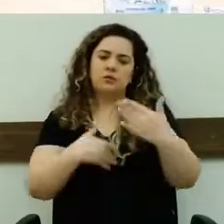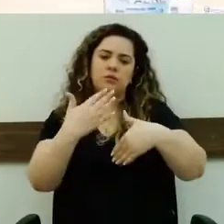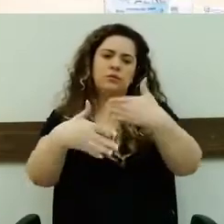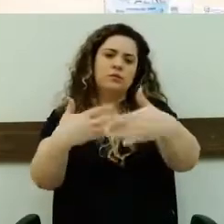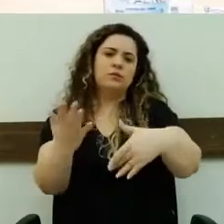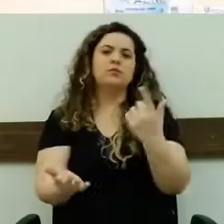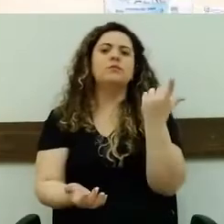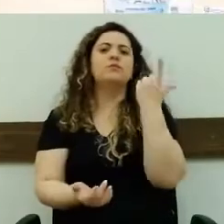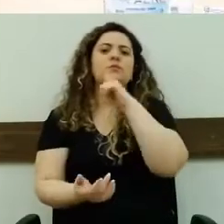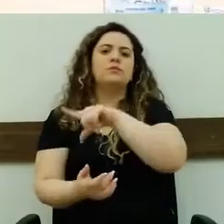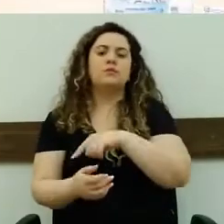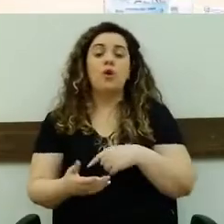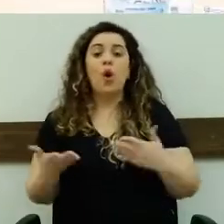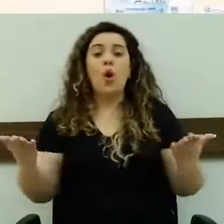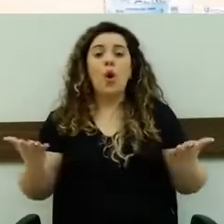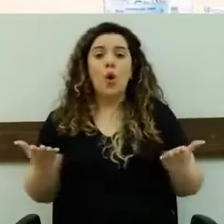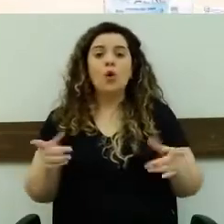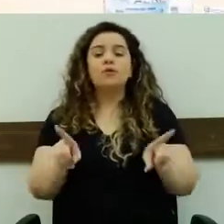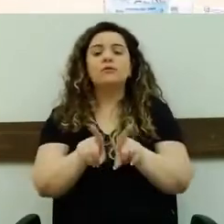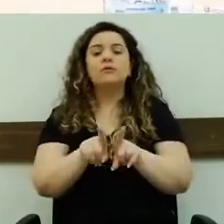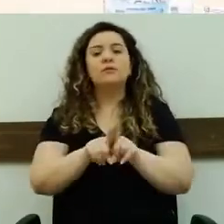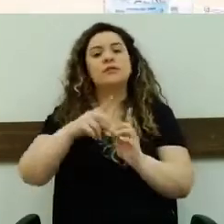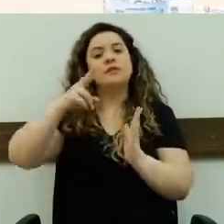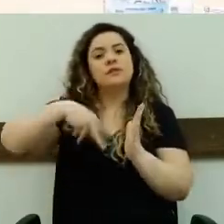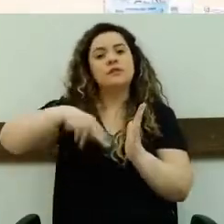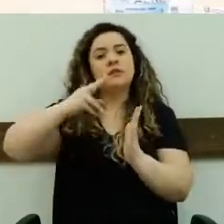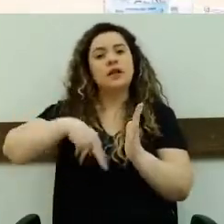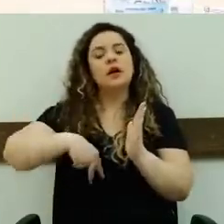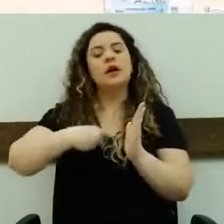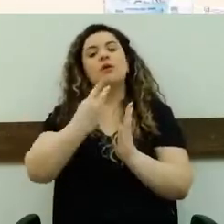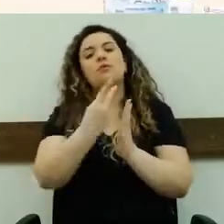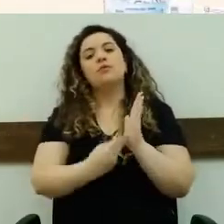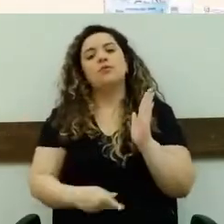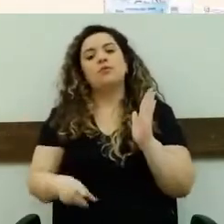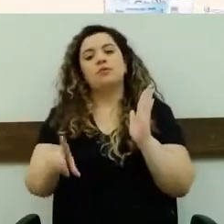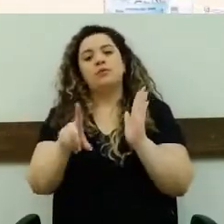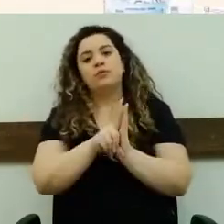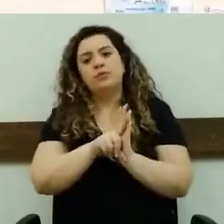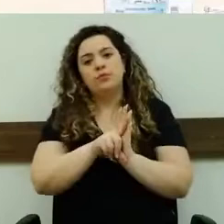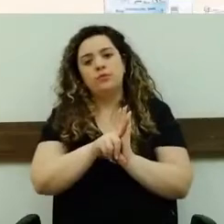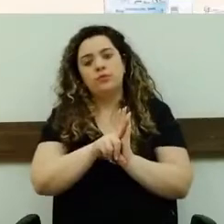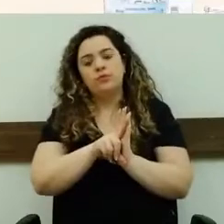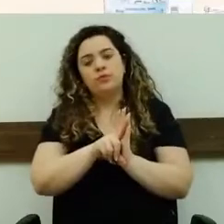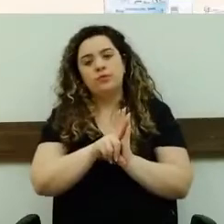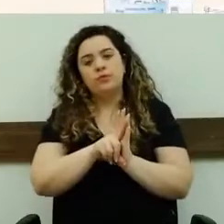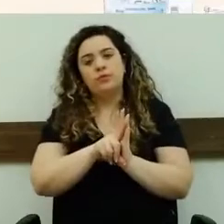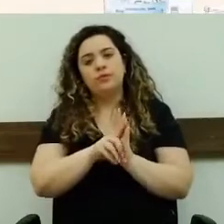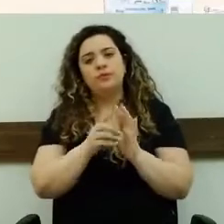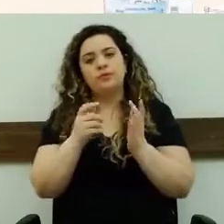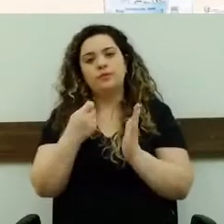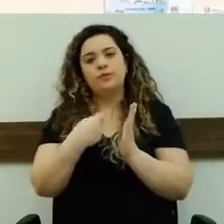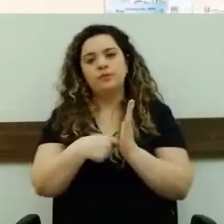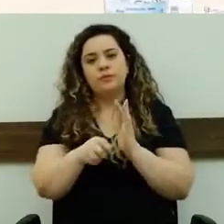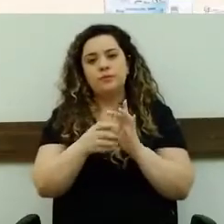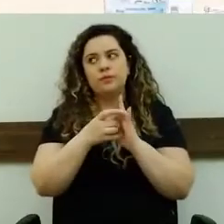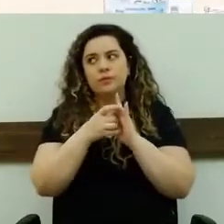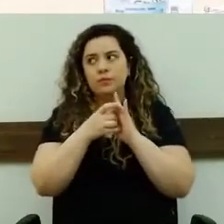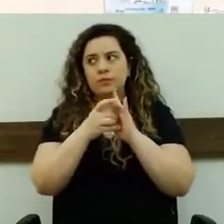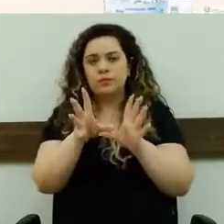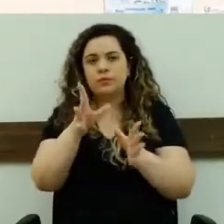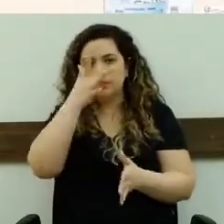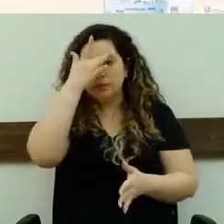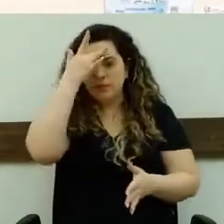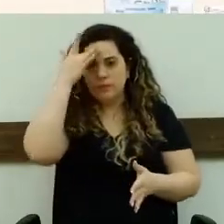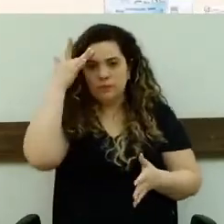vai ser lido o meu projeto de lei, que é a autorização para as pessoas que querem